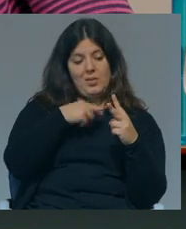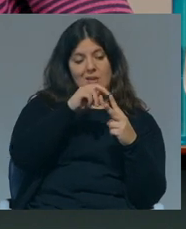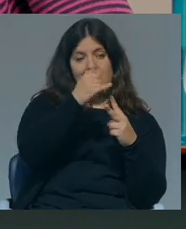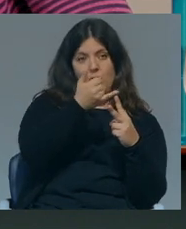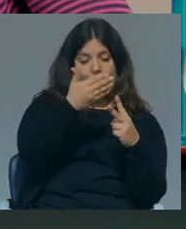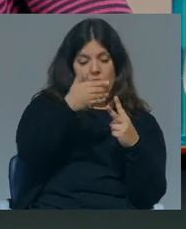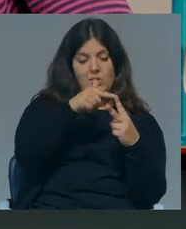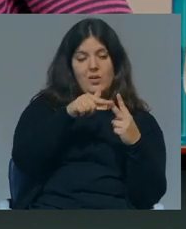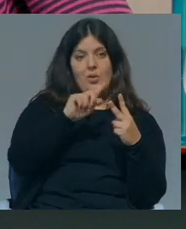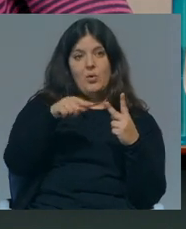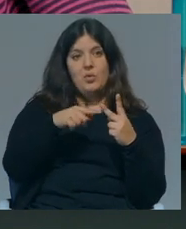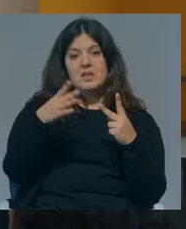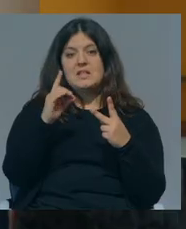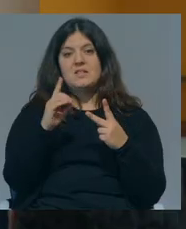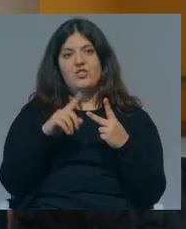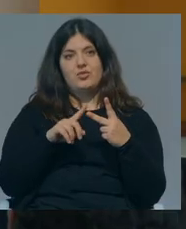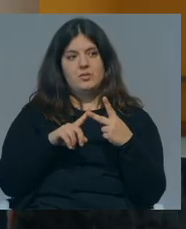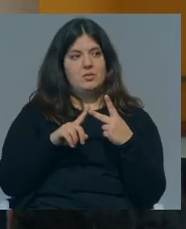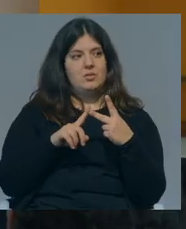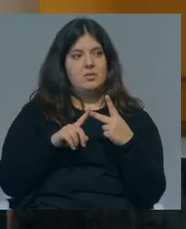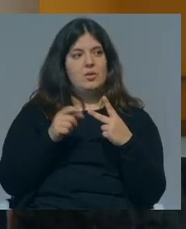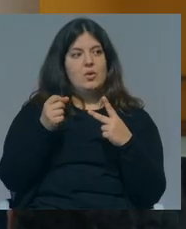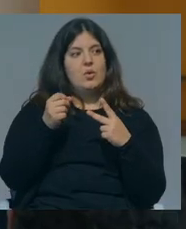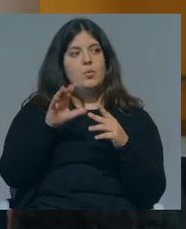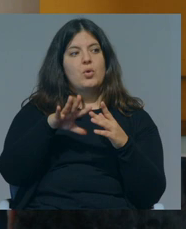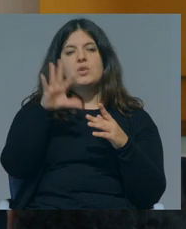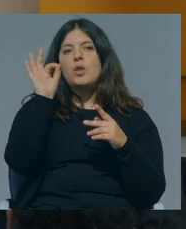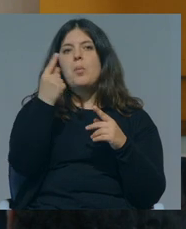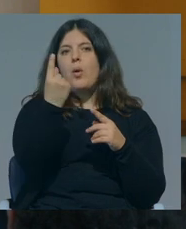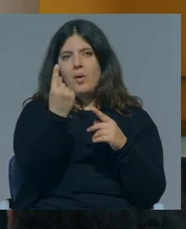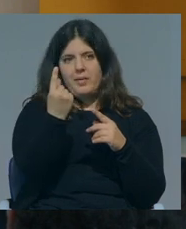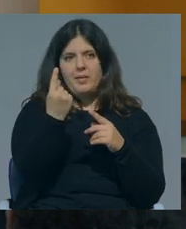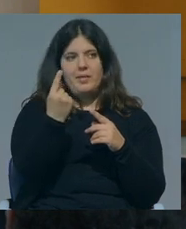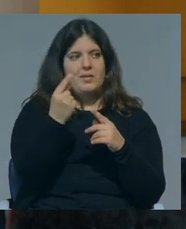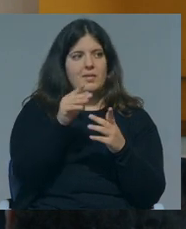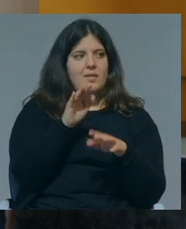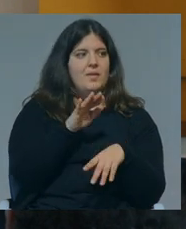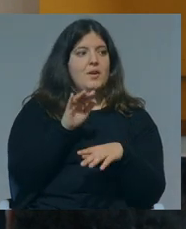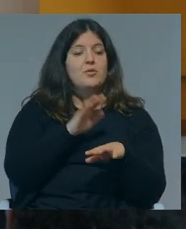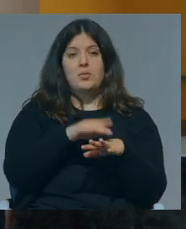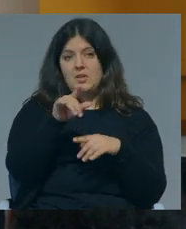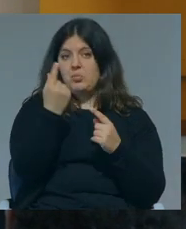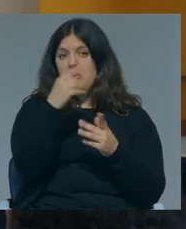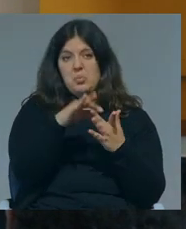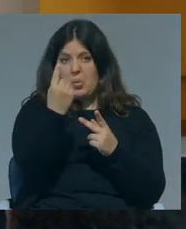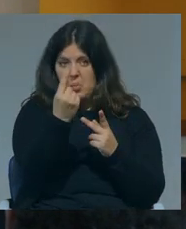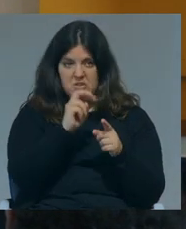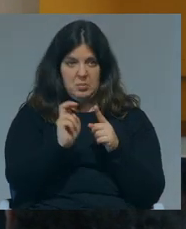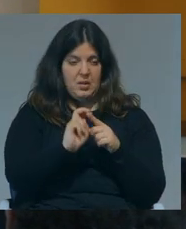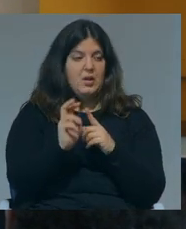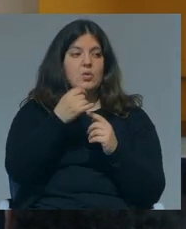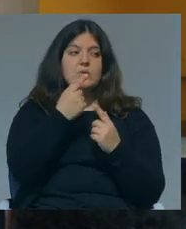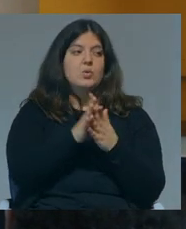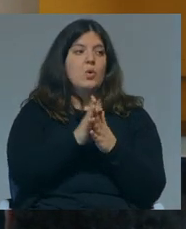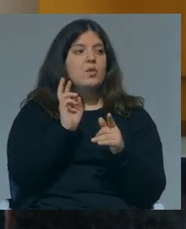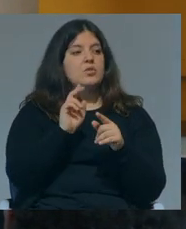31, a outra que tinha ficado com 16. Basicamente, por causa da escolha de uma opcional. Ah, pronto, é isso. São escolhas. Não estou a dizer que todas